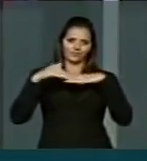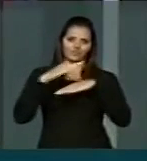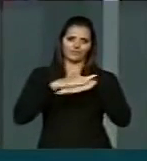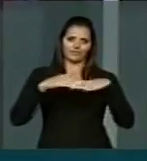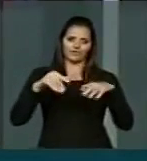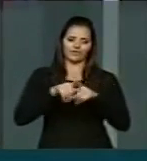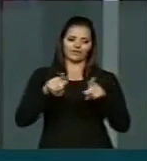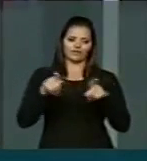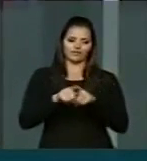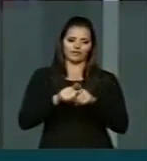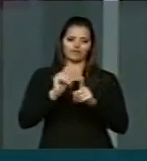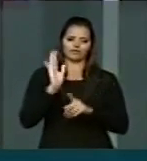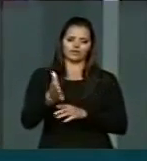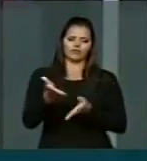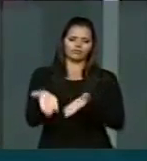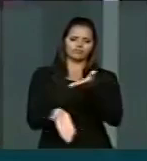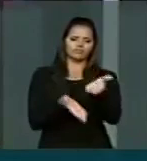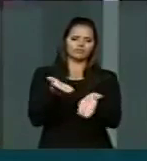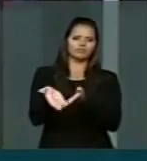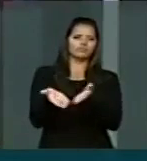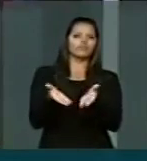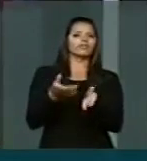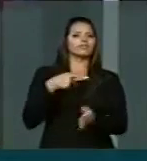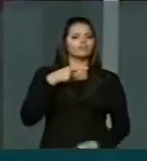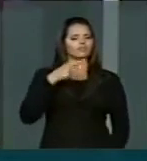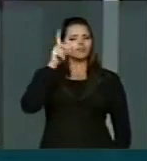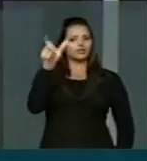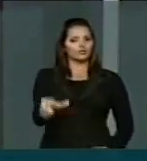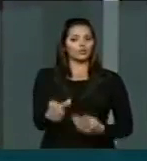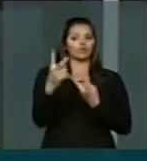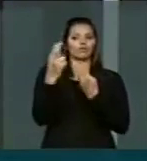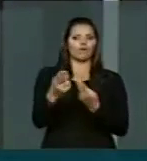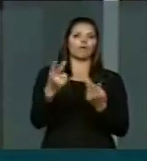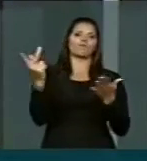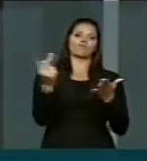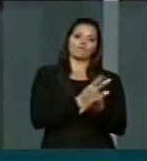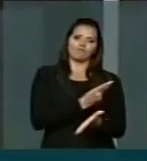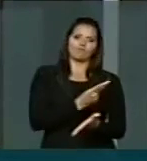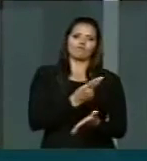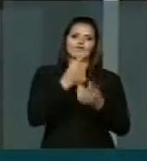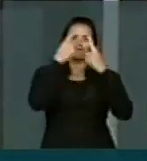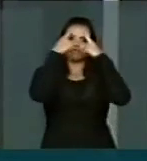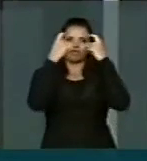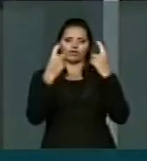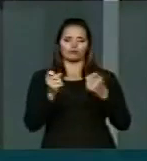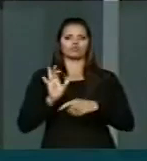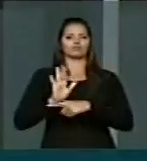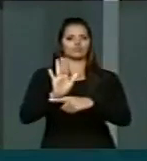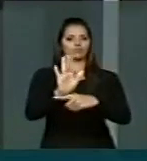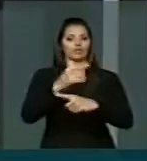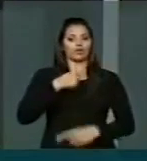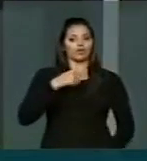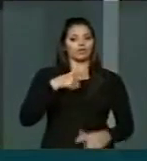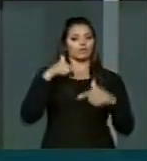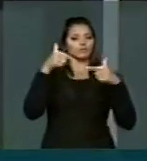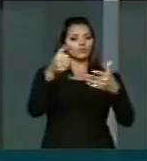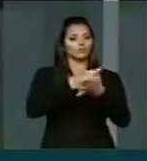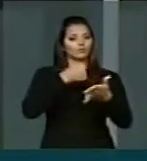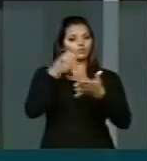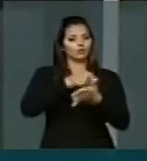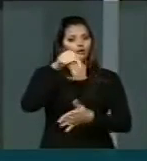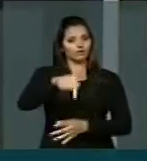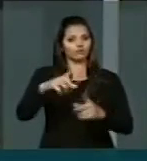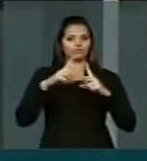de uma pessoa que já passou pela mesma situação ajuda muito. Tenho lutado aqui em Brasil